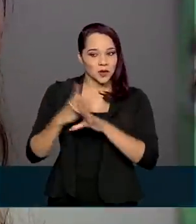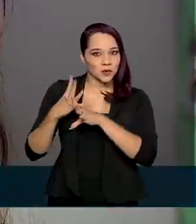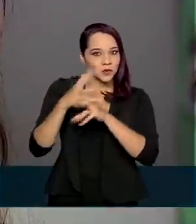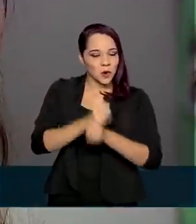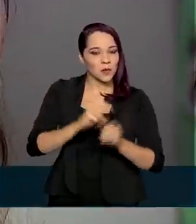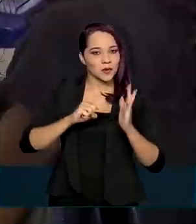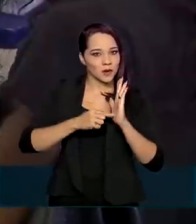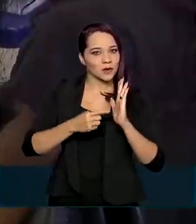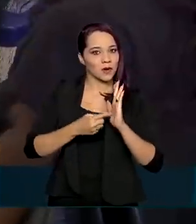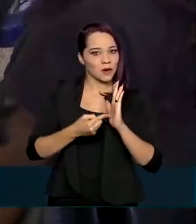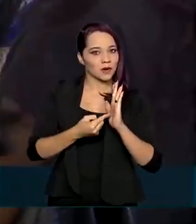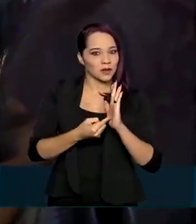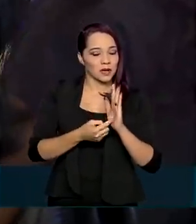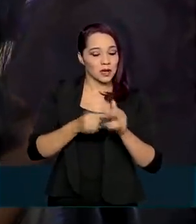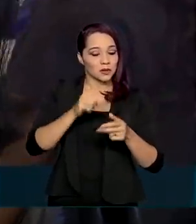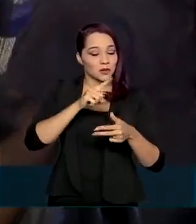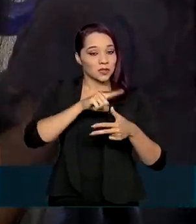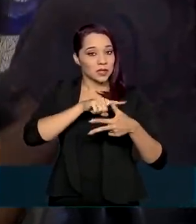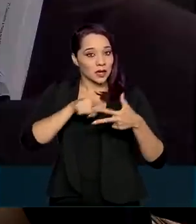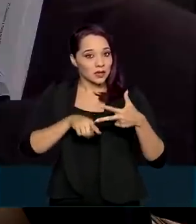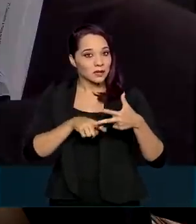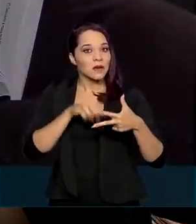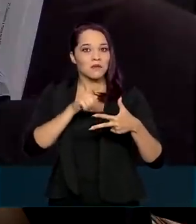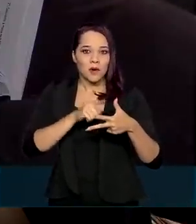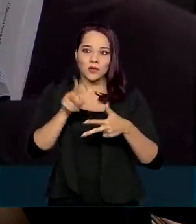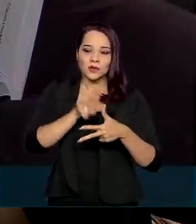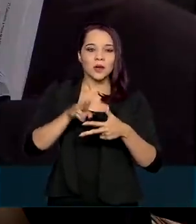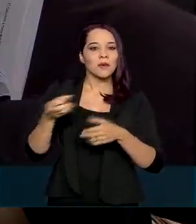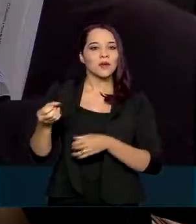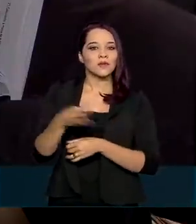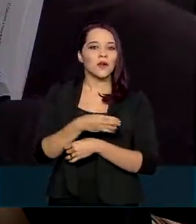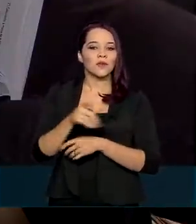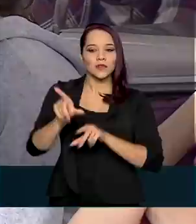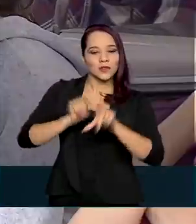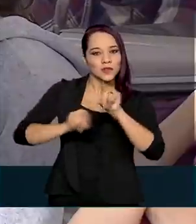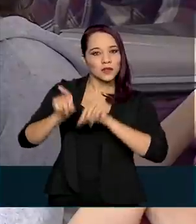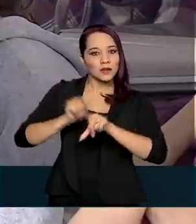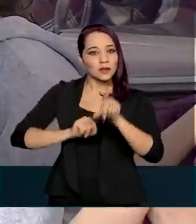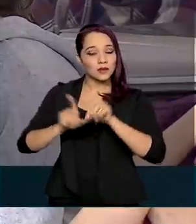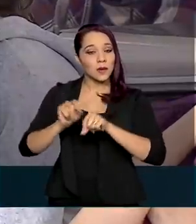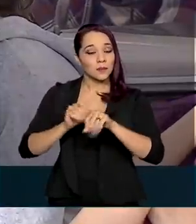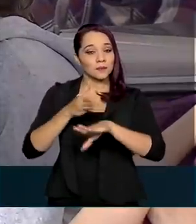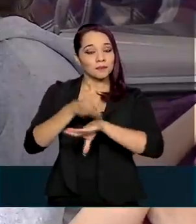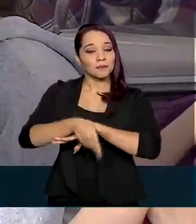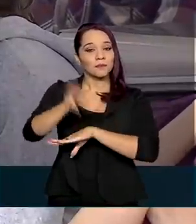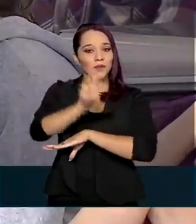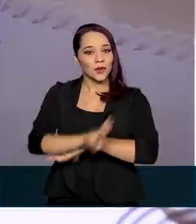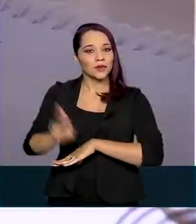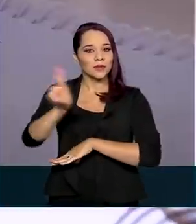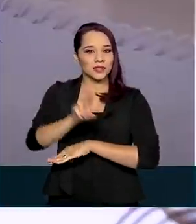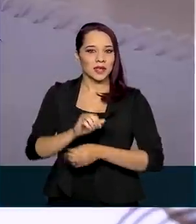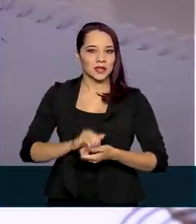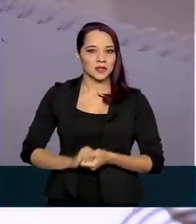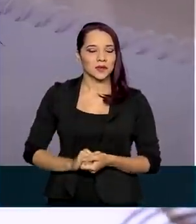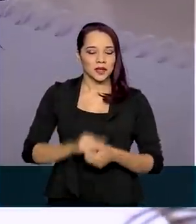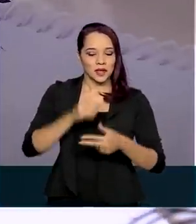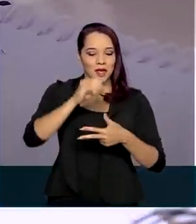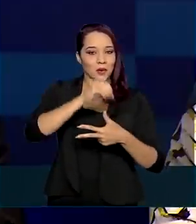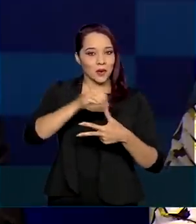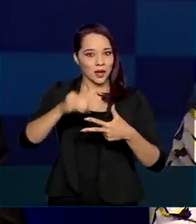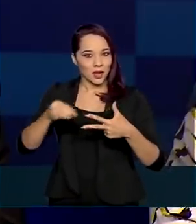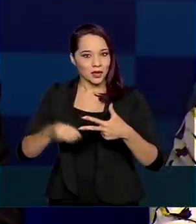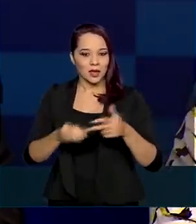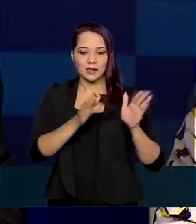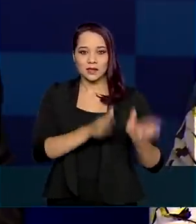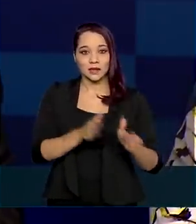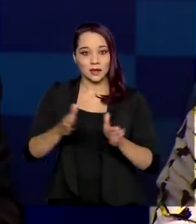das notas dos três anos para uma nova modalidade de seleção para as universidades, o Enem seriado.